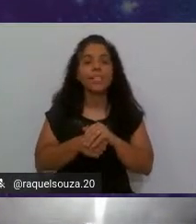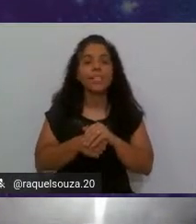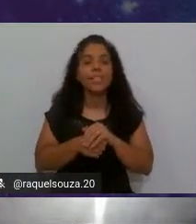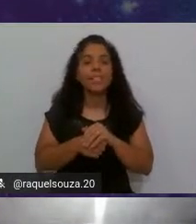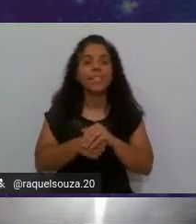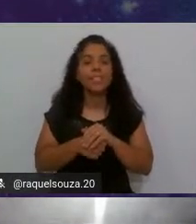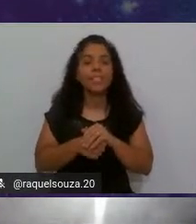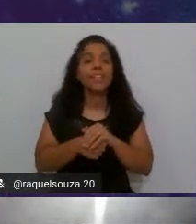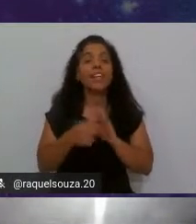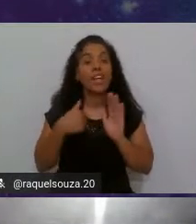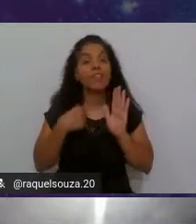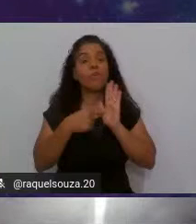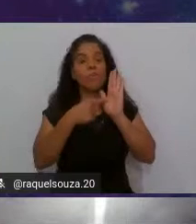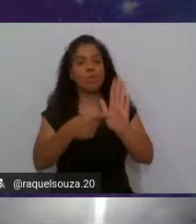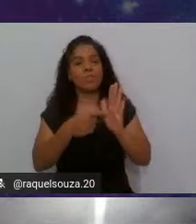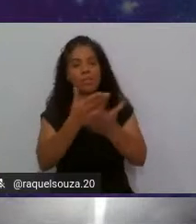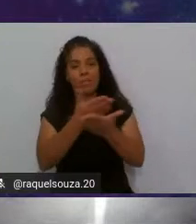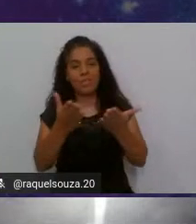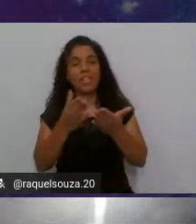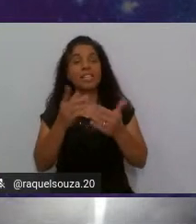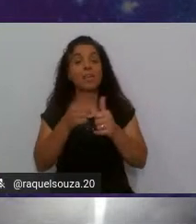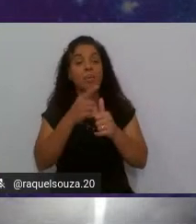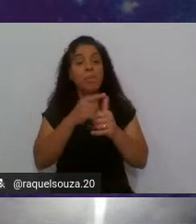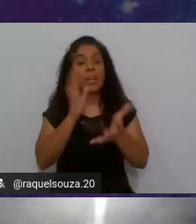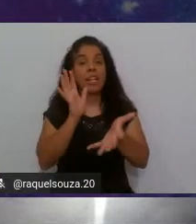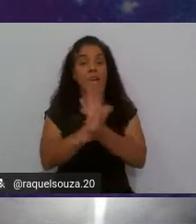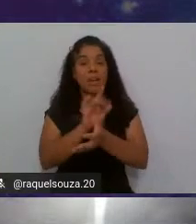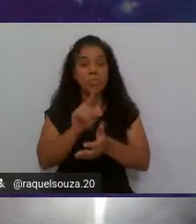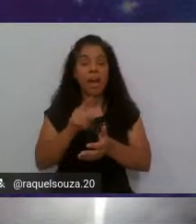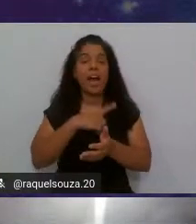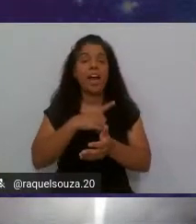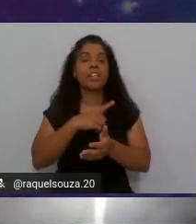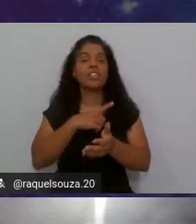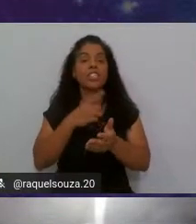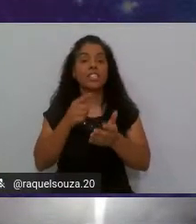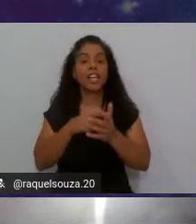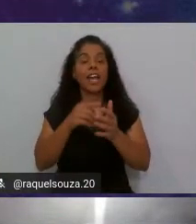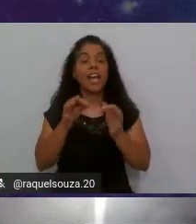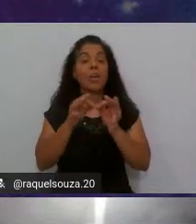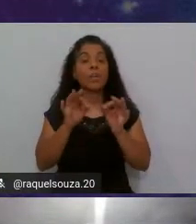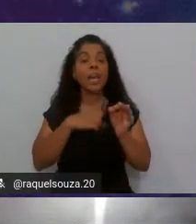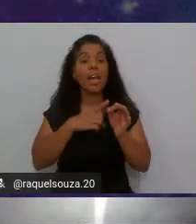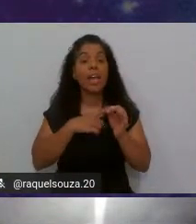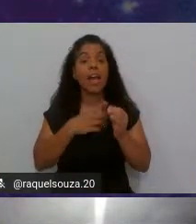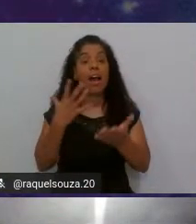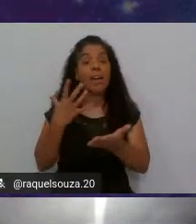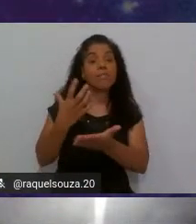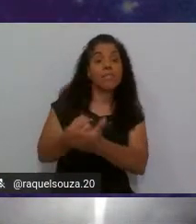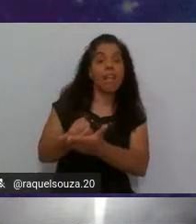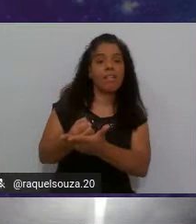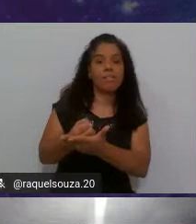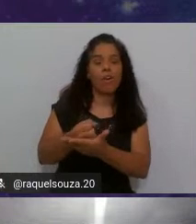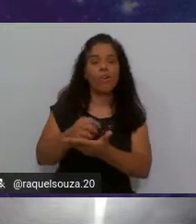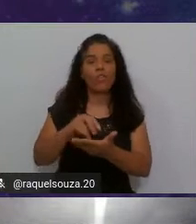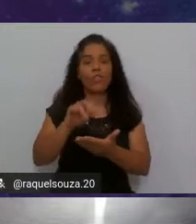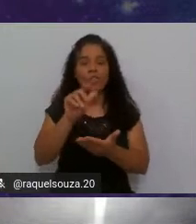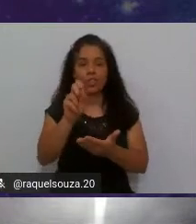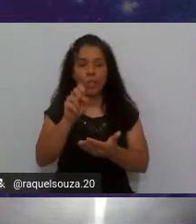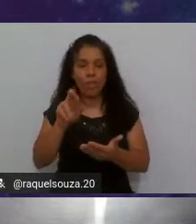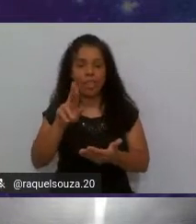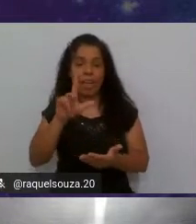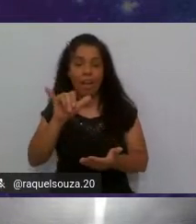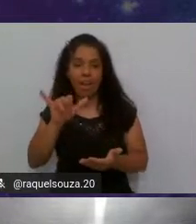eu vou mostrar para vocês aqui a primeira parte que é a instalação do SonarLink você pode